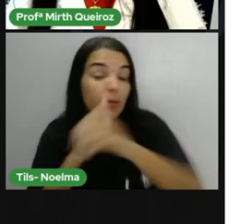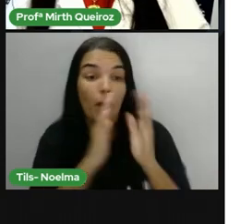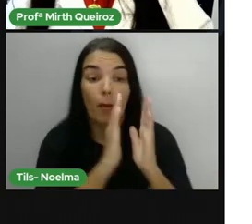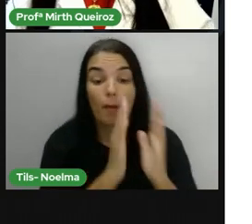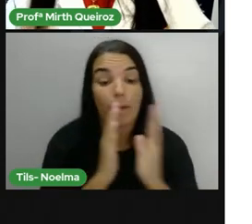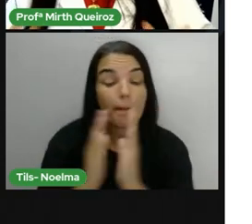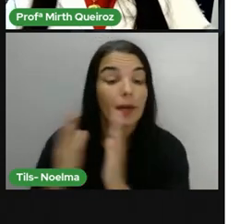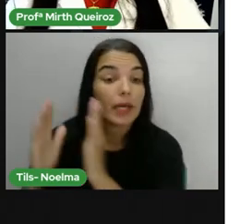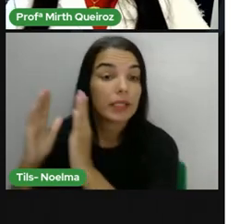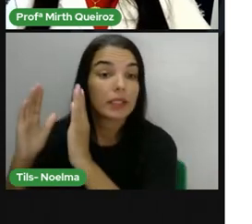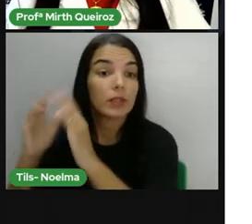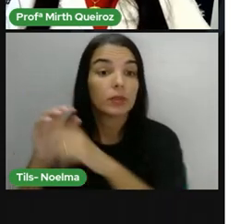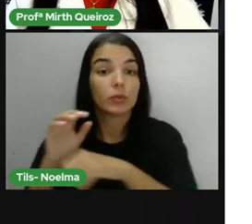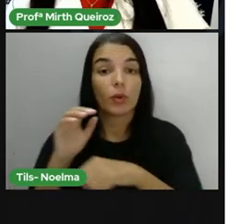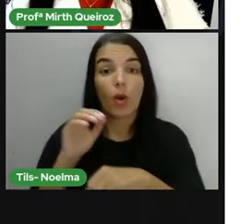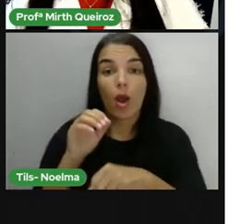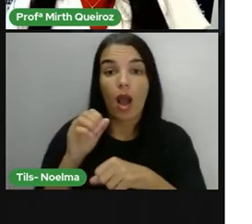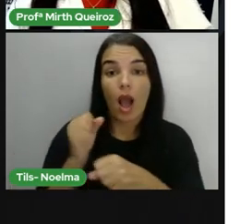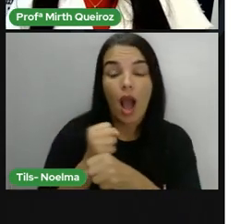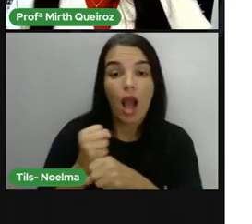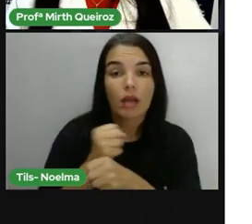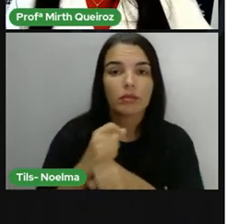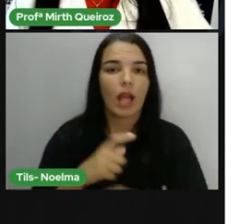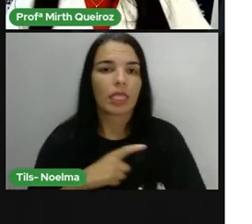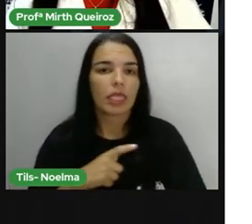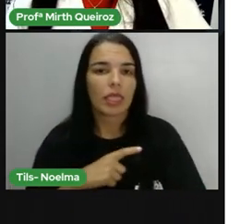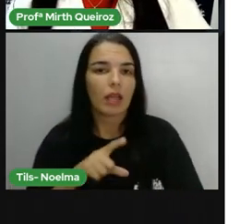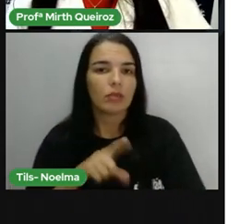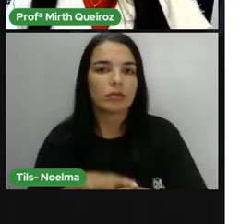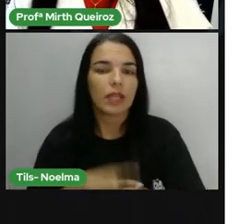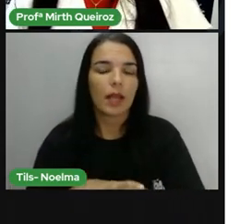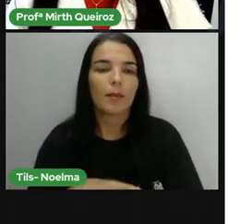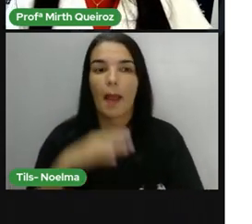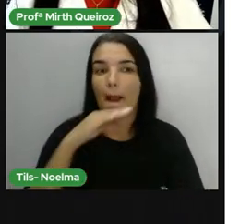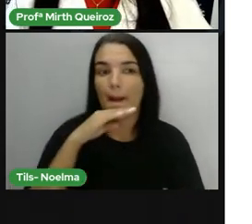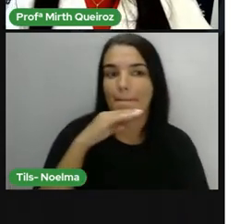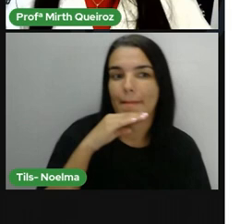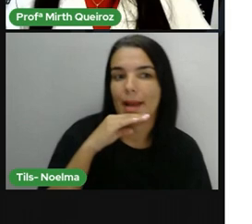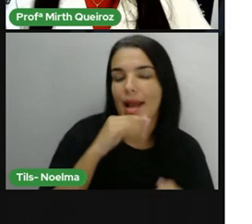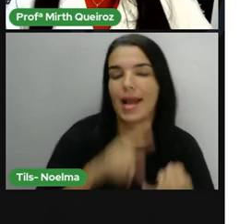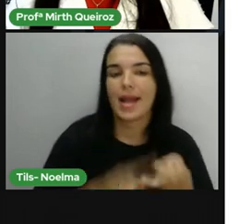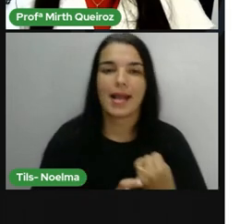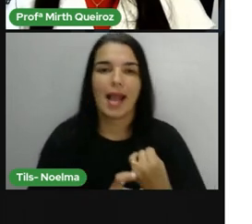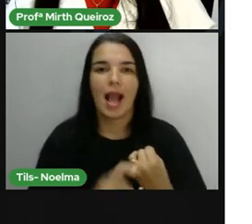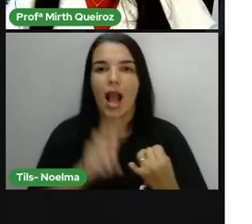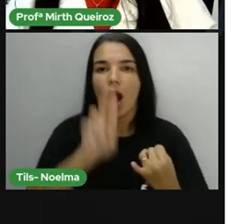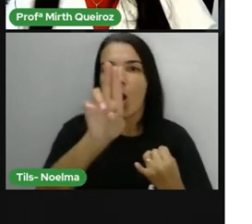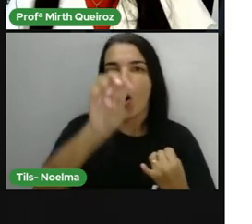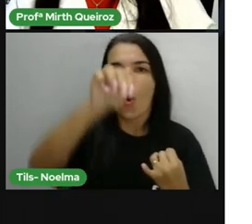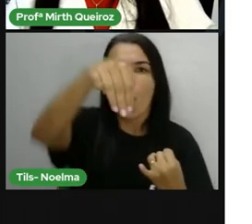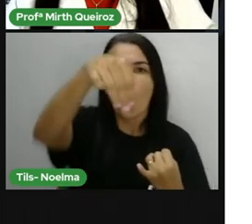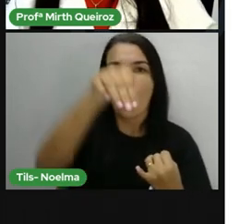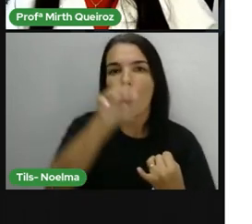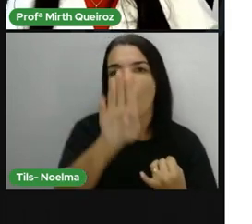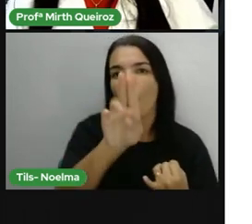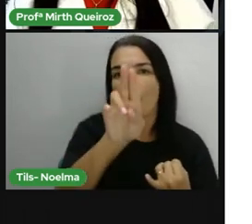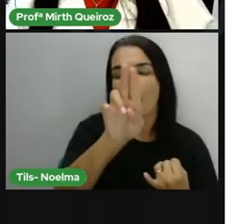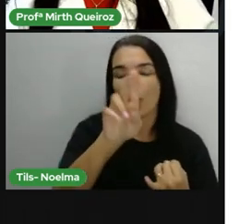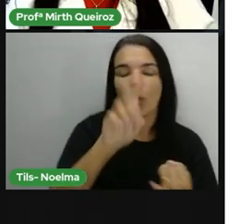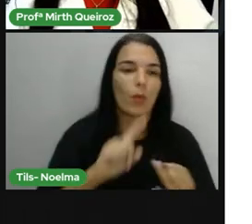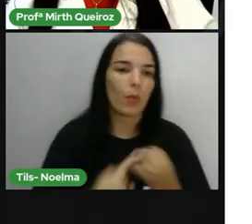ano, né? A gente tem a época da manga, tem a época do umbu, tem a época de que mais que a gente vê a